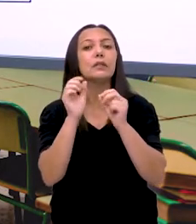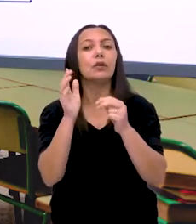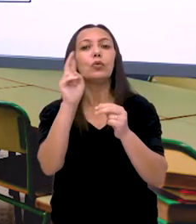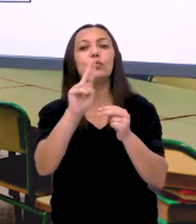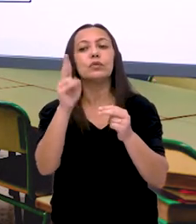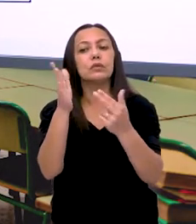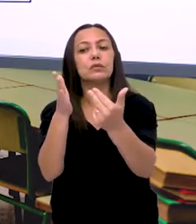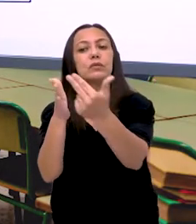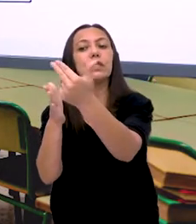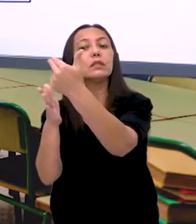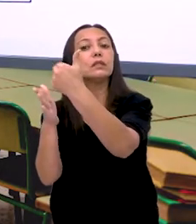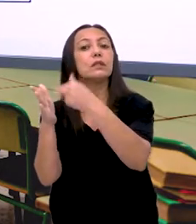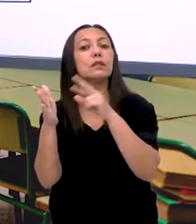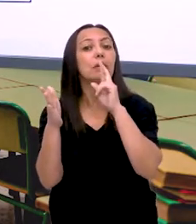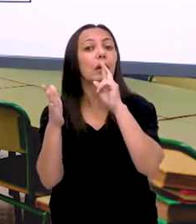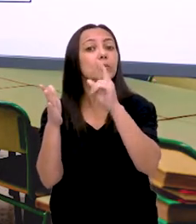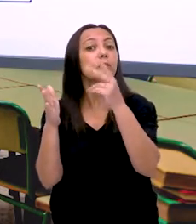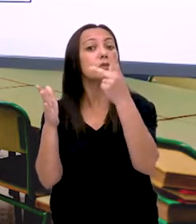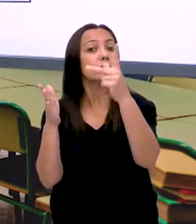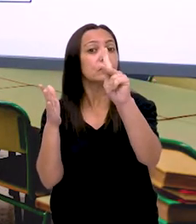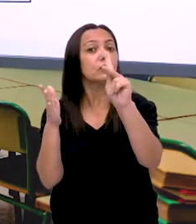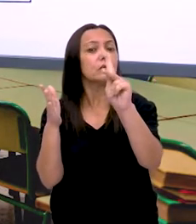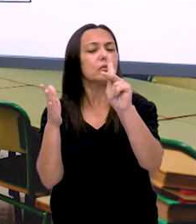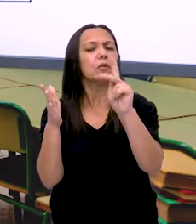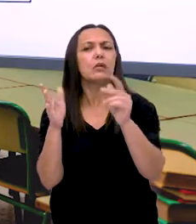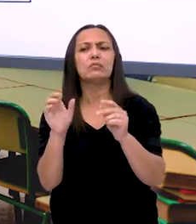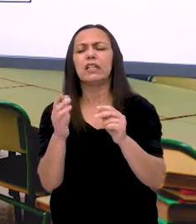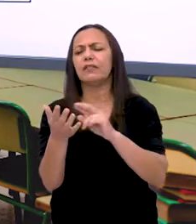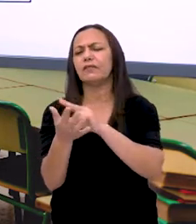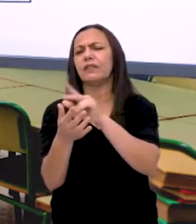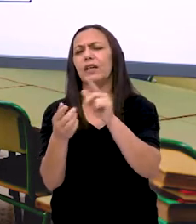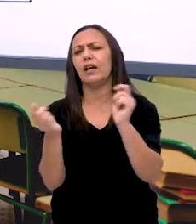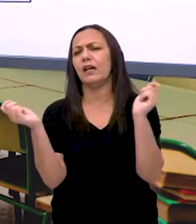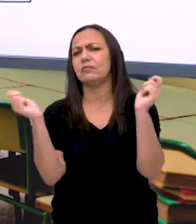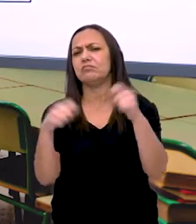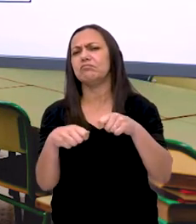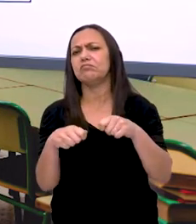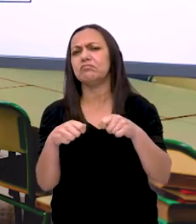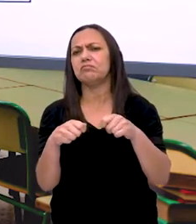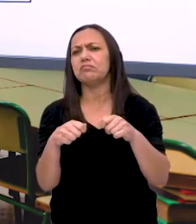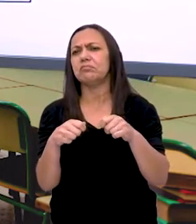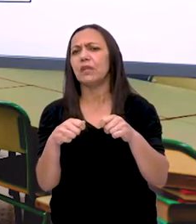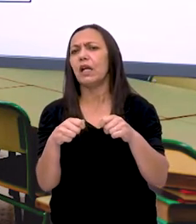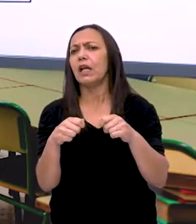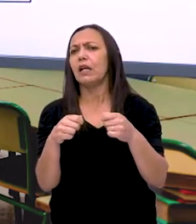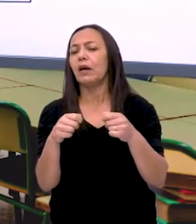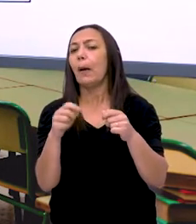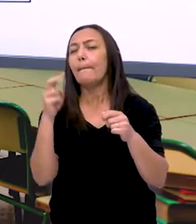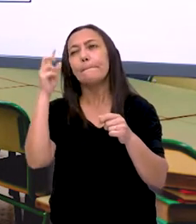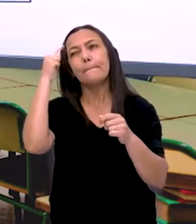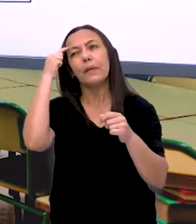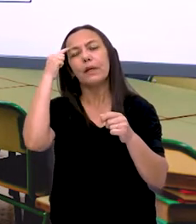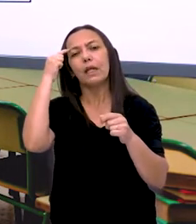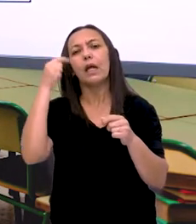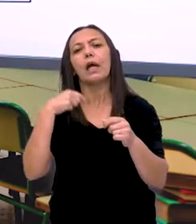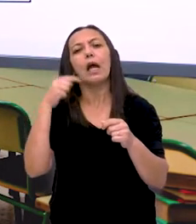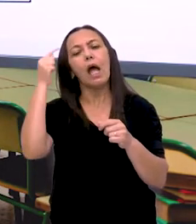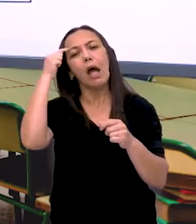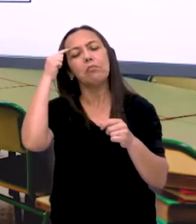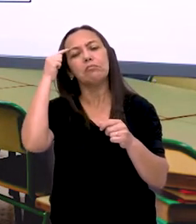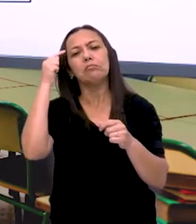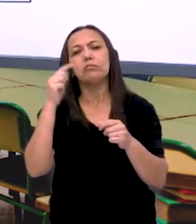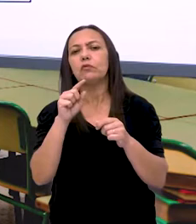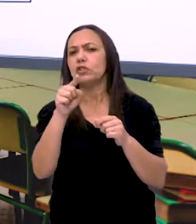desenho sua resposta. Temos várias possibilidades. Veja só a possibilidade que a tia Sara